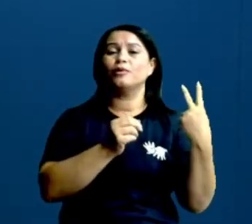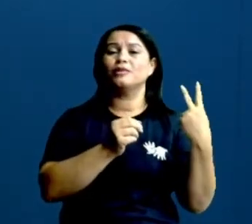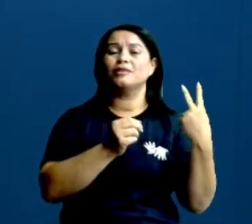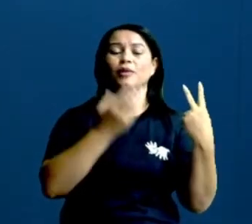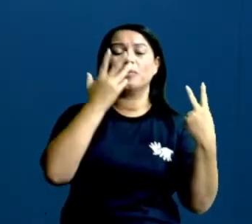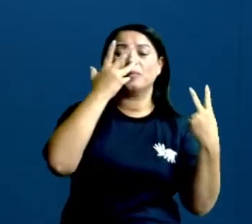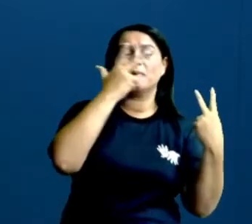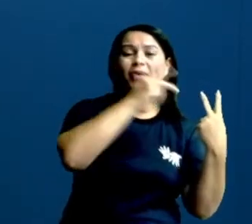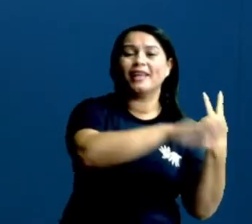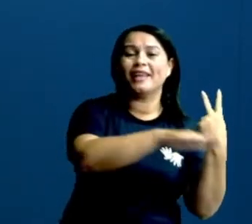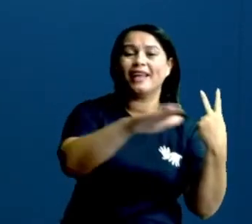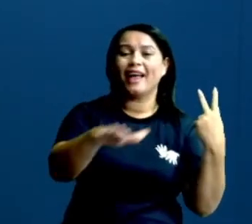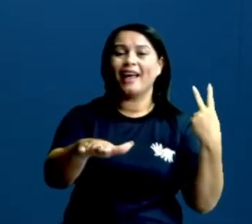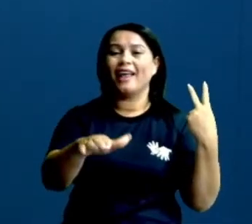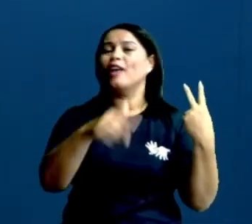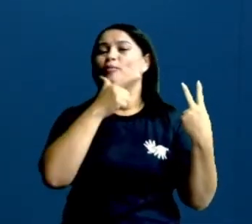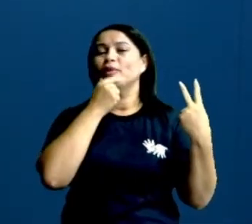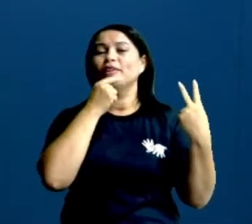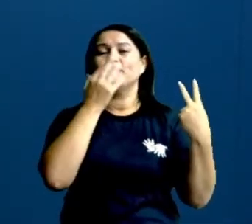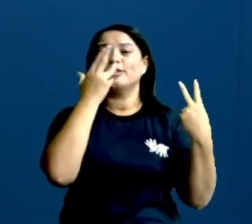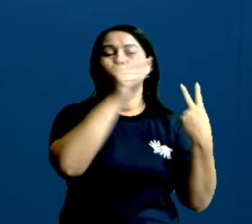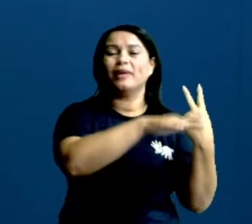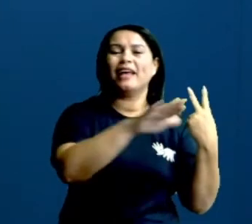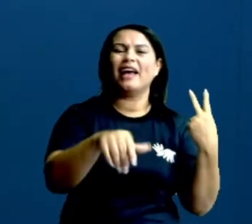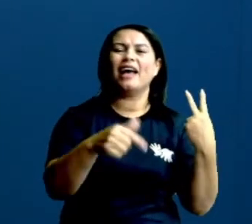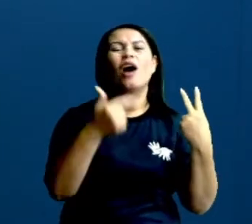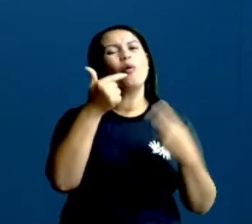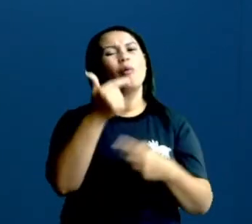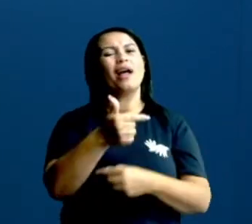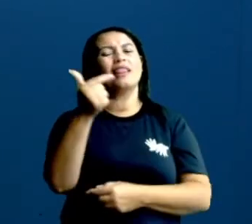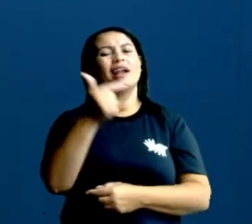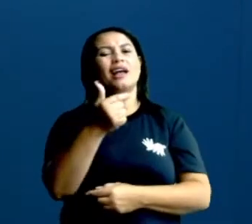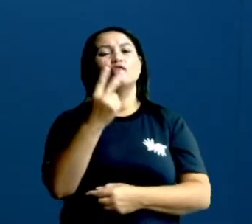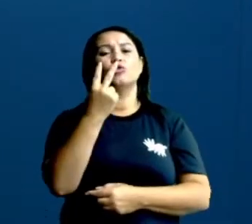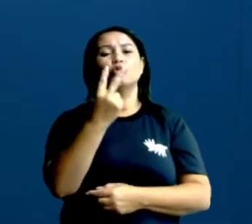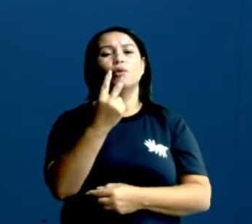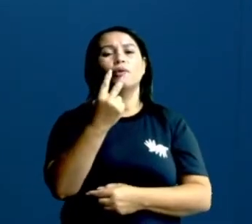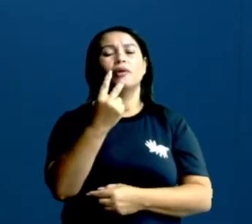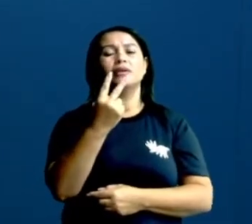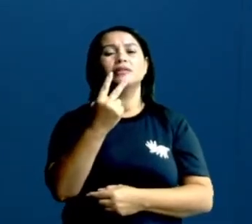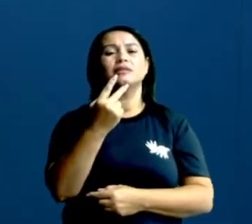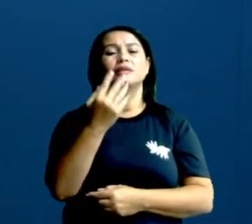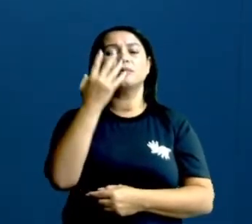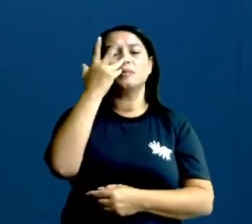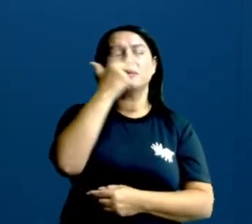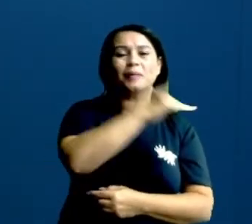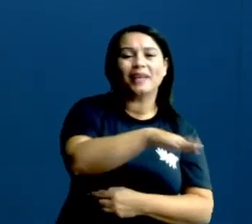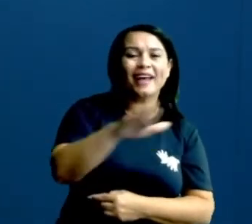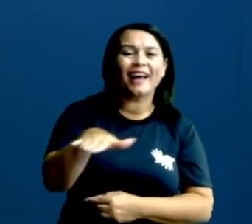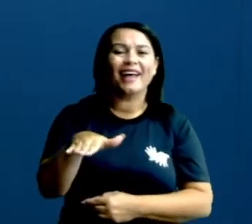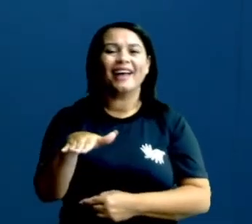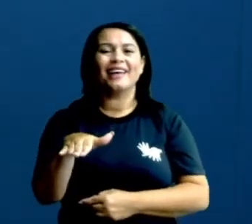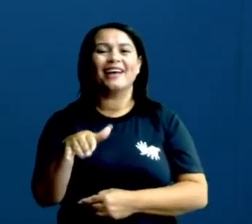Vê só. Nunca mais eu me esqueci minha gente. eu pensei meu Deus. Dois pi R ao quadrado. Dois pi R ao quadrado. Vê.